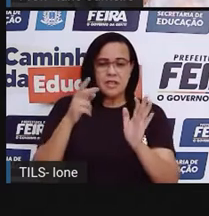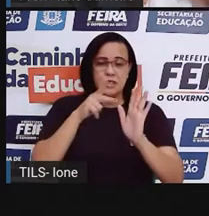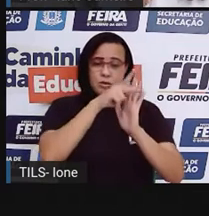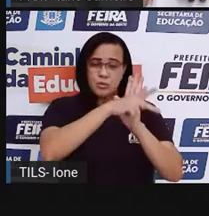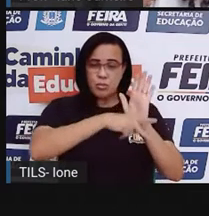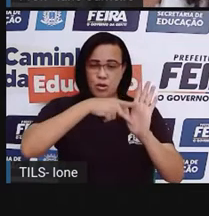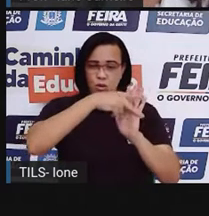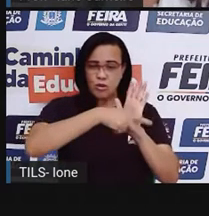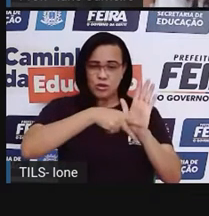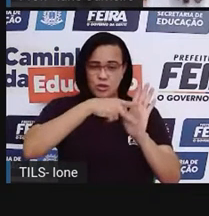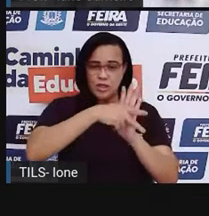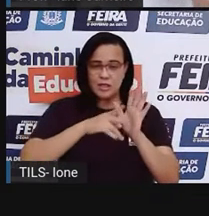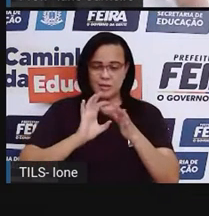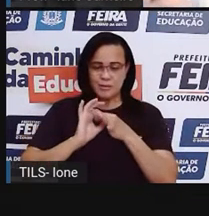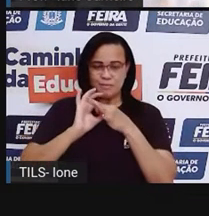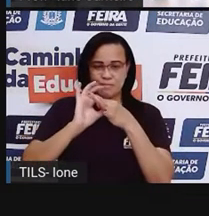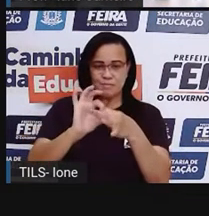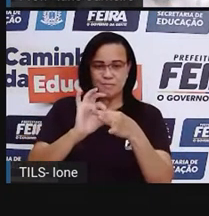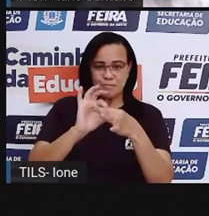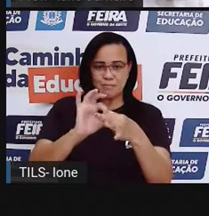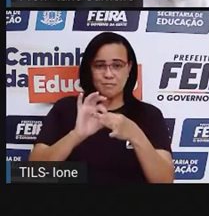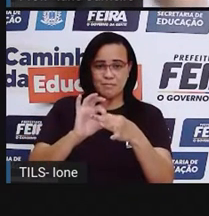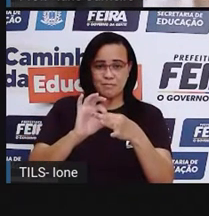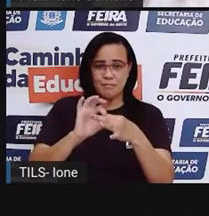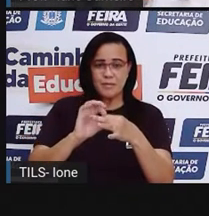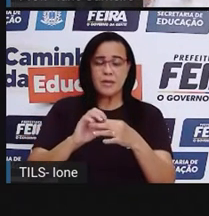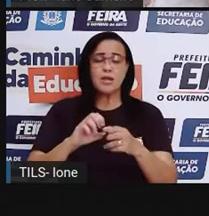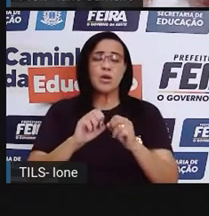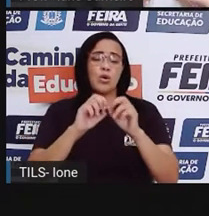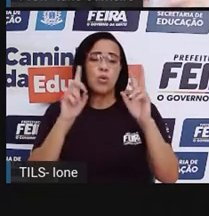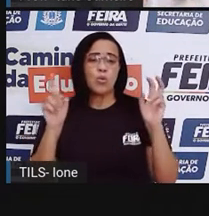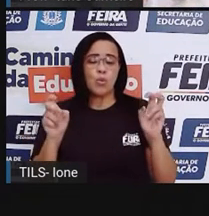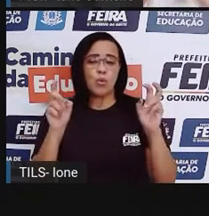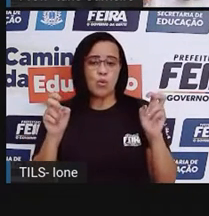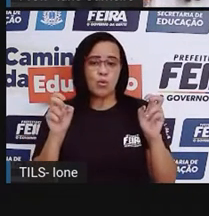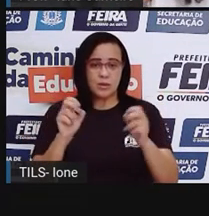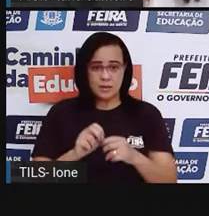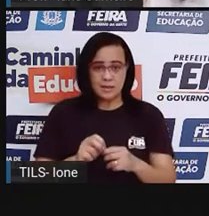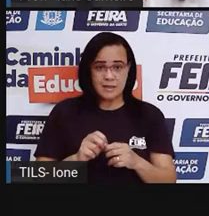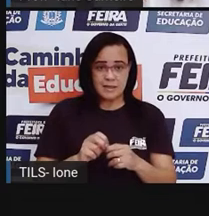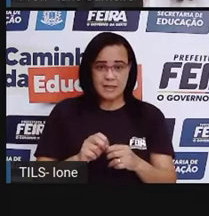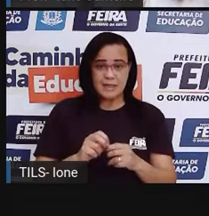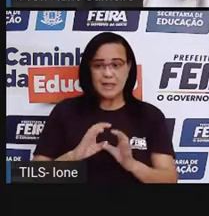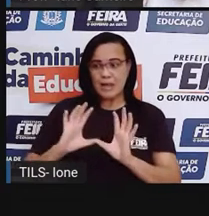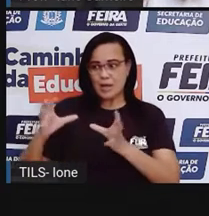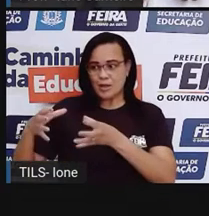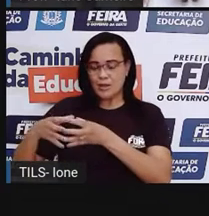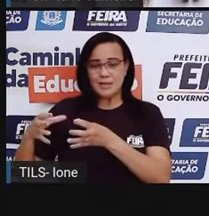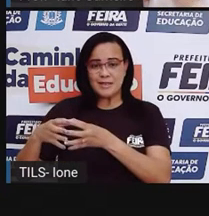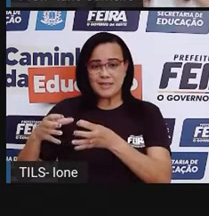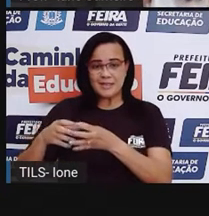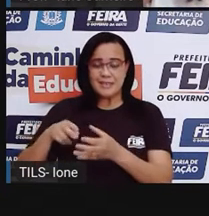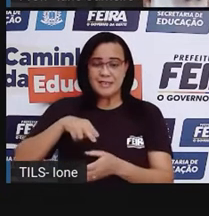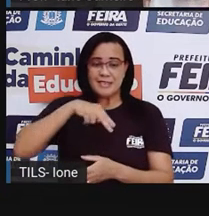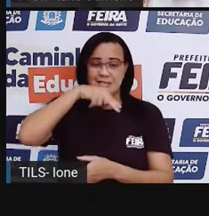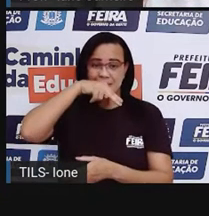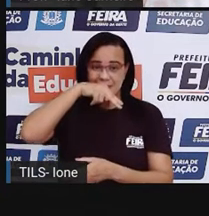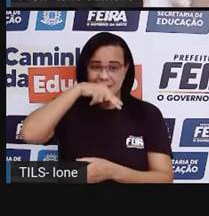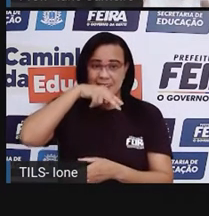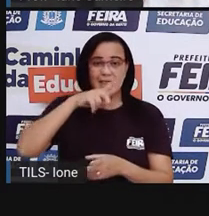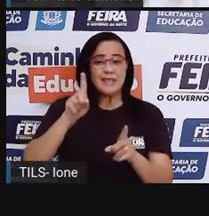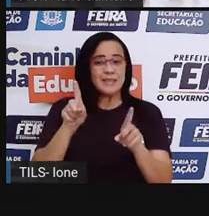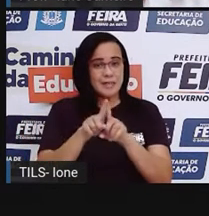em parceria entre a Turma da Mônica e o governo do Brasil, né, e eles fizeram uma edição